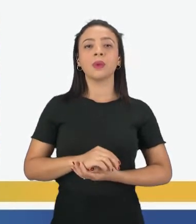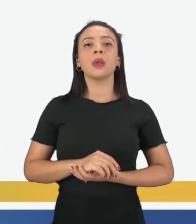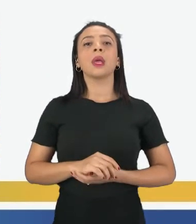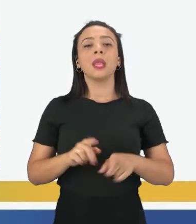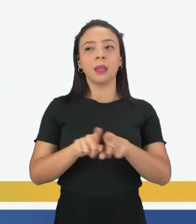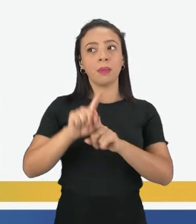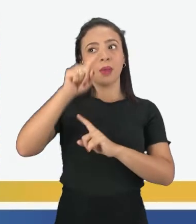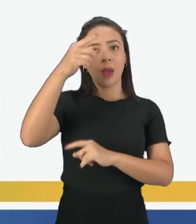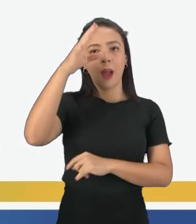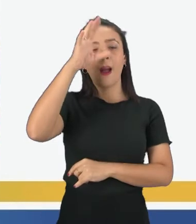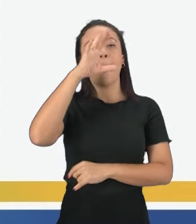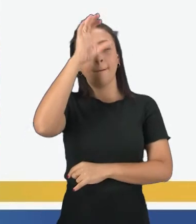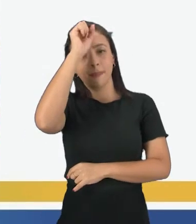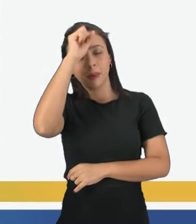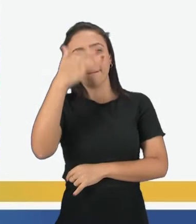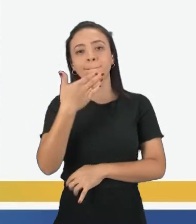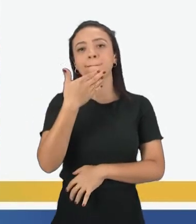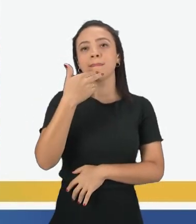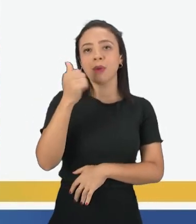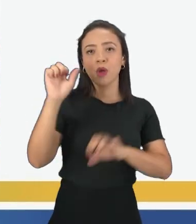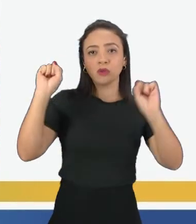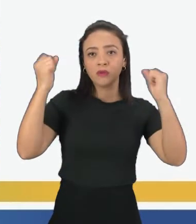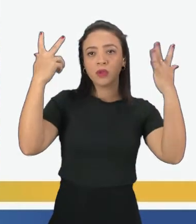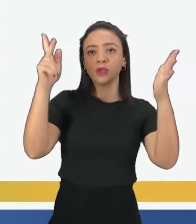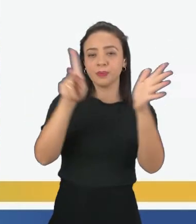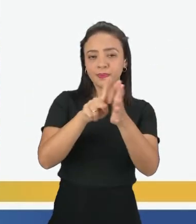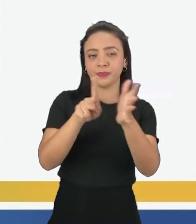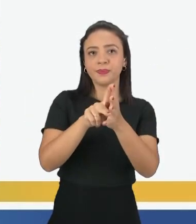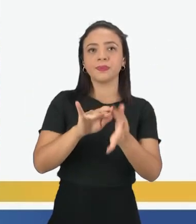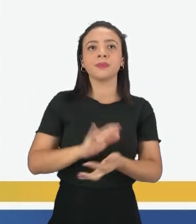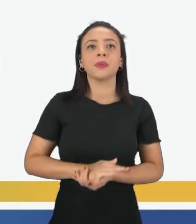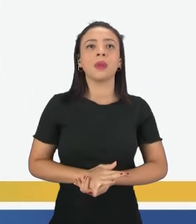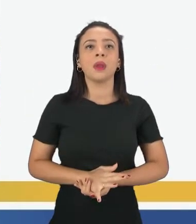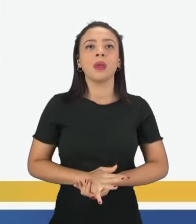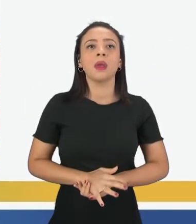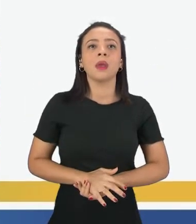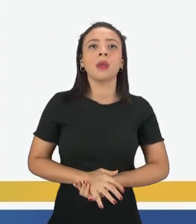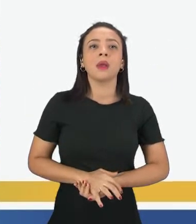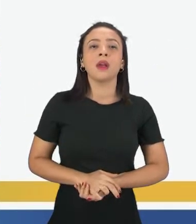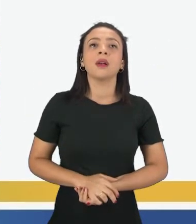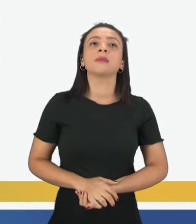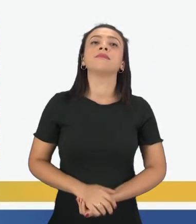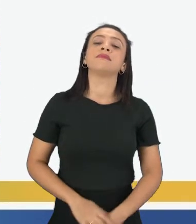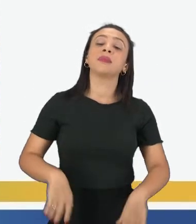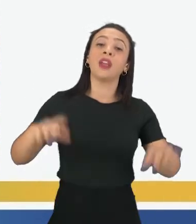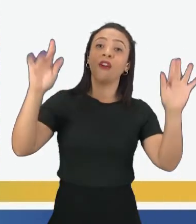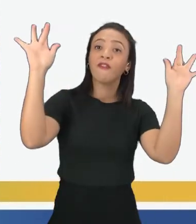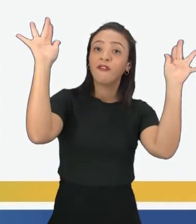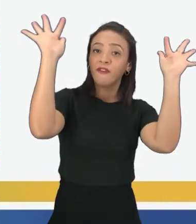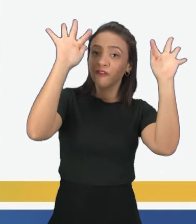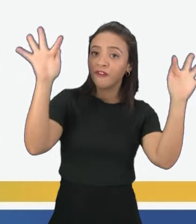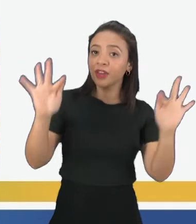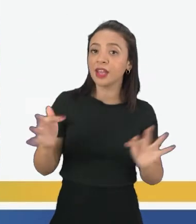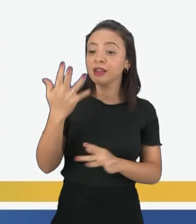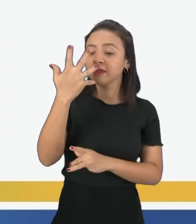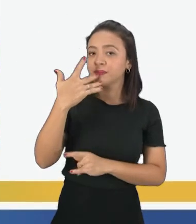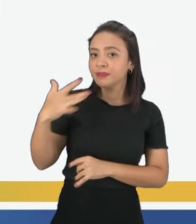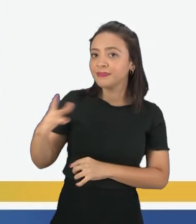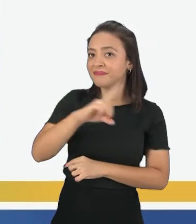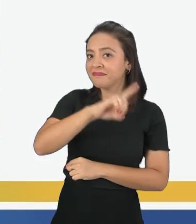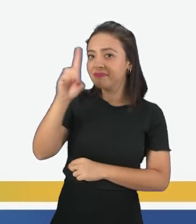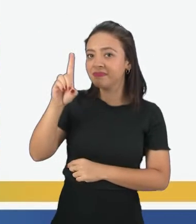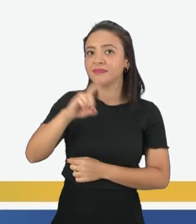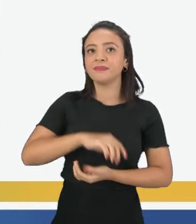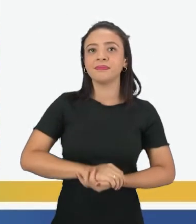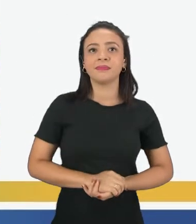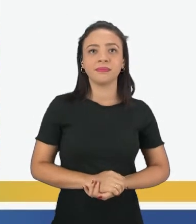vai aprender um pouquinho sobre essas datas comemorativas. Happy Children's Day. Feliz Dia das Crianças.